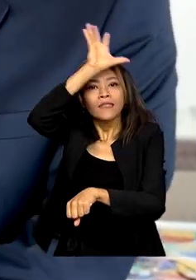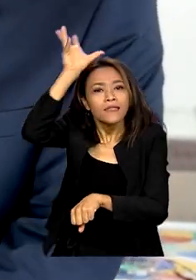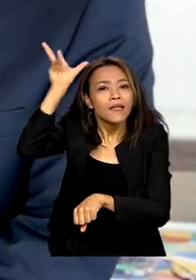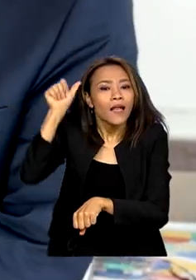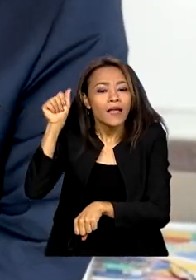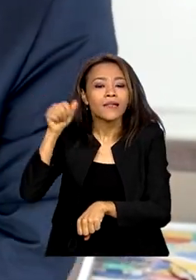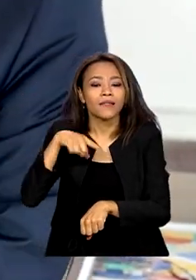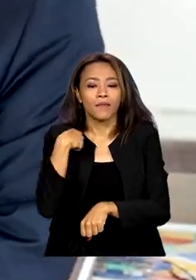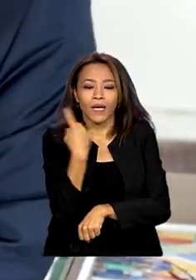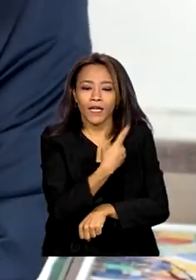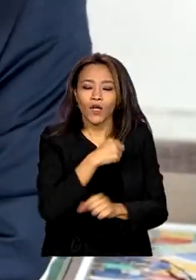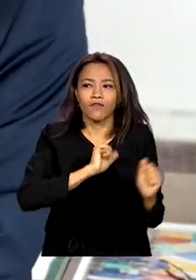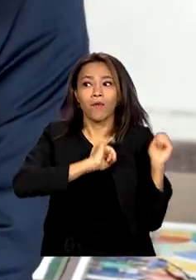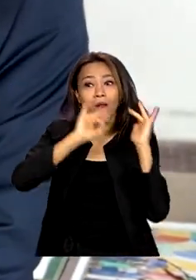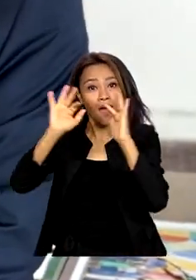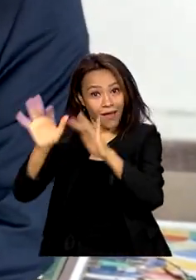gente esteja lá para fazer uma bela COP.